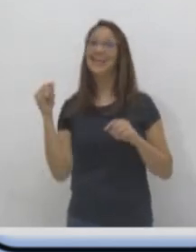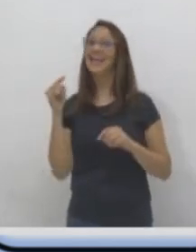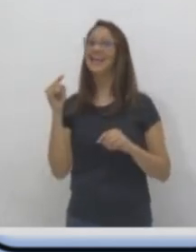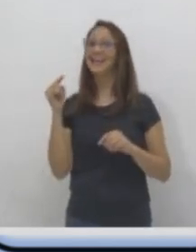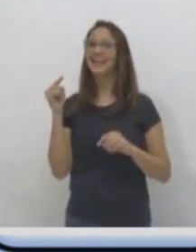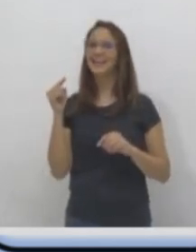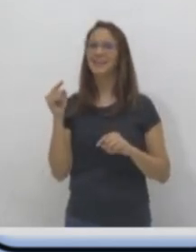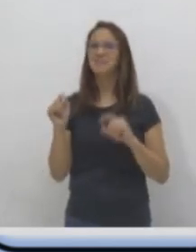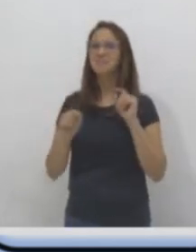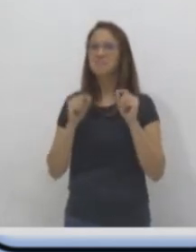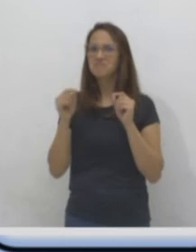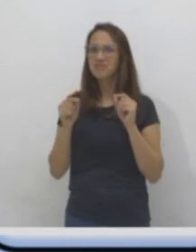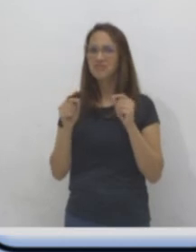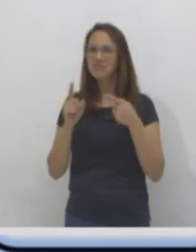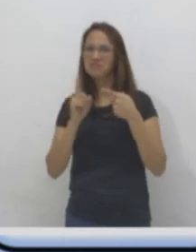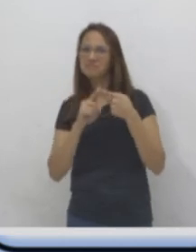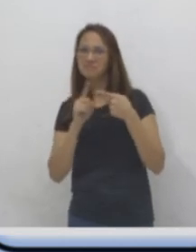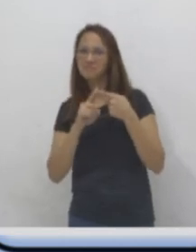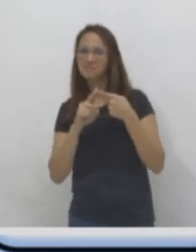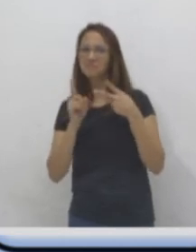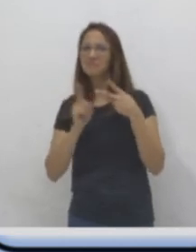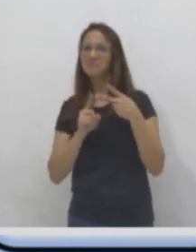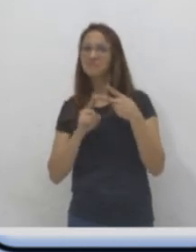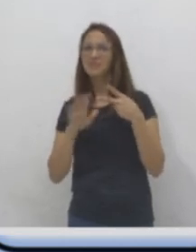vertebrado ou invertebrado?